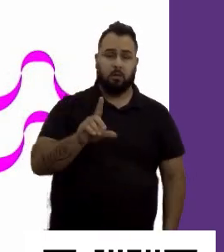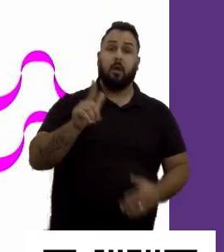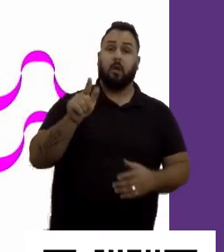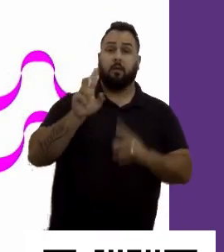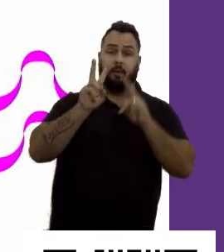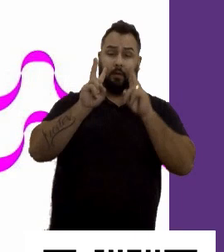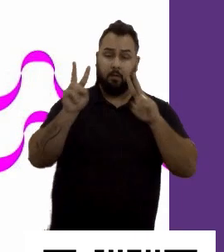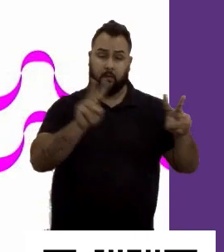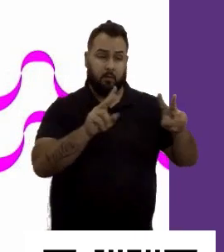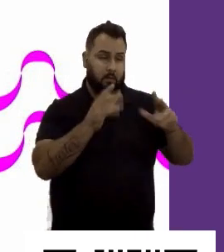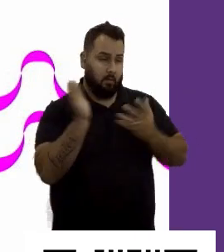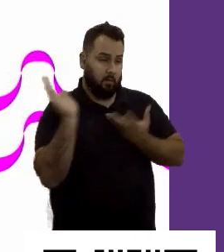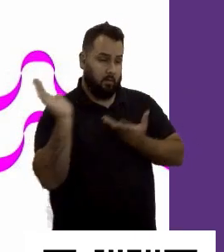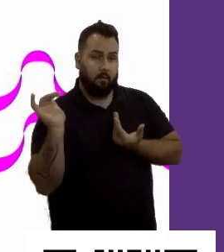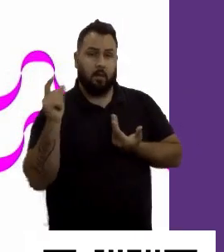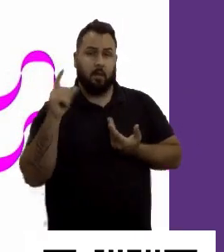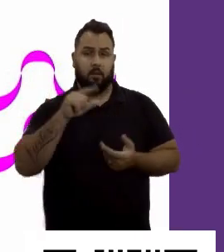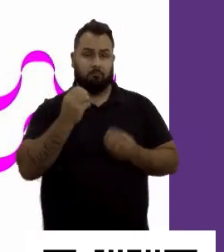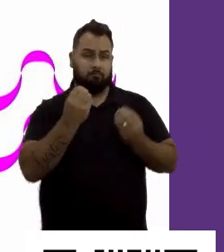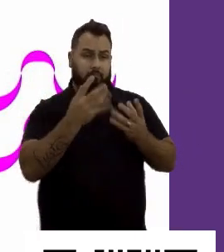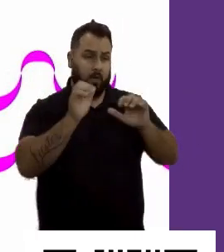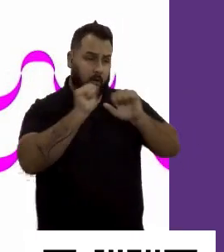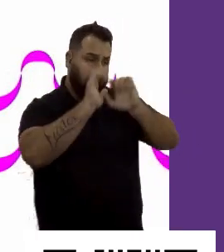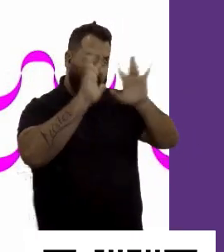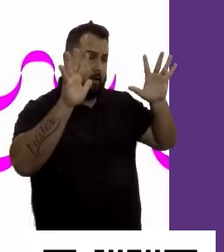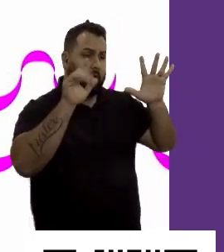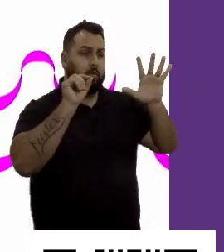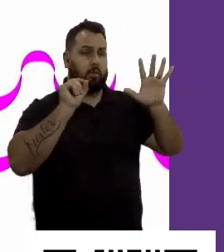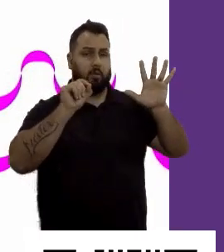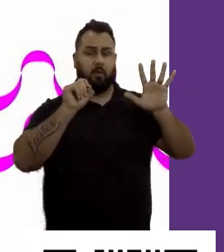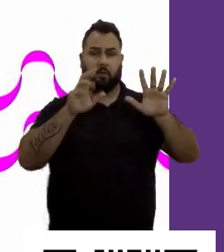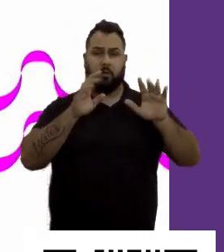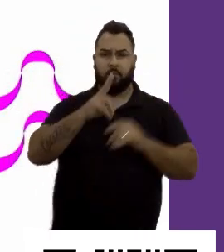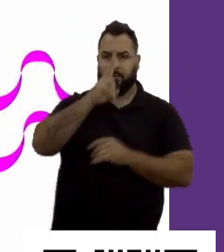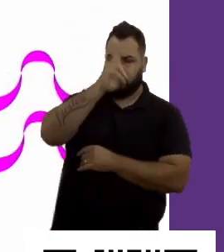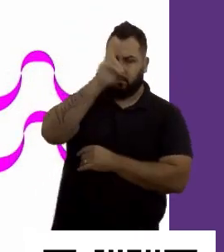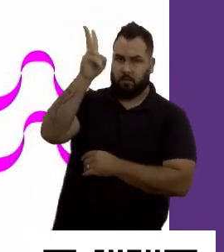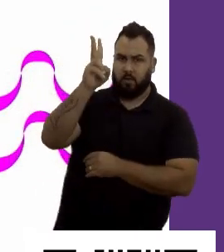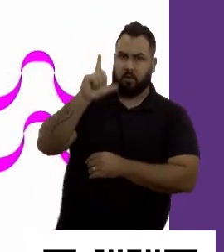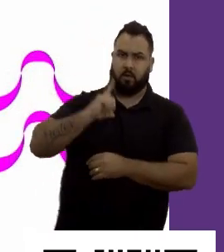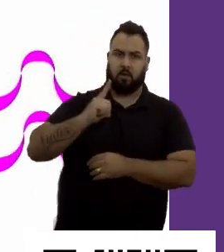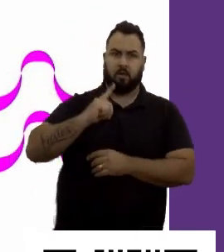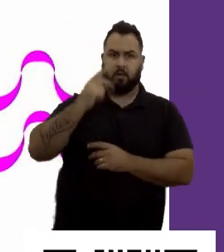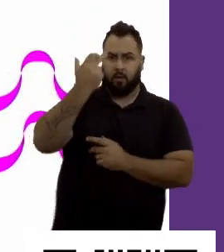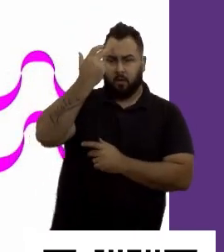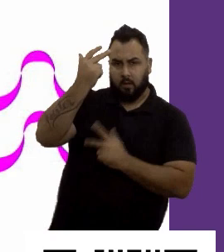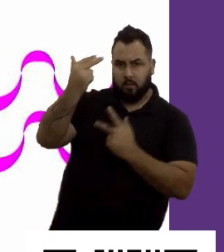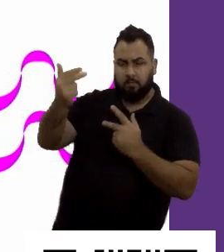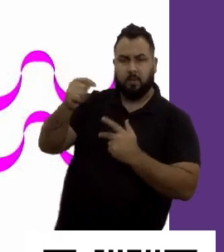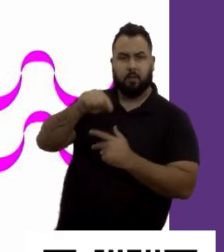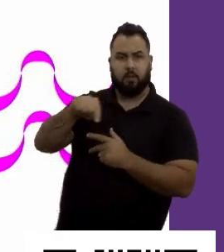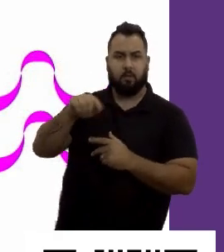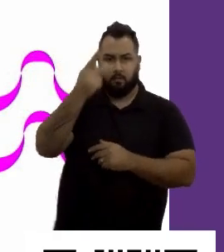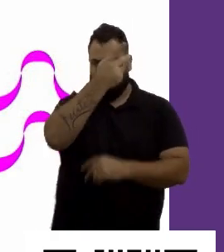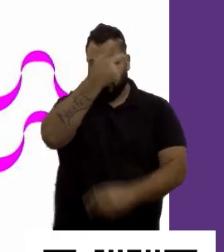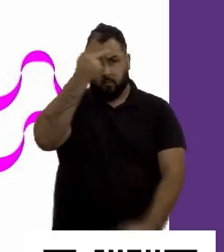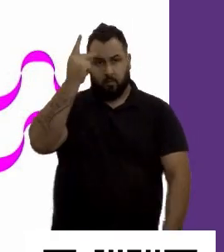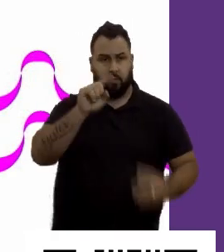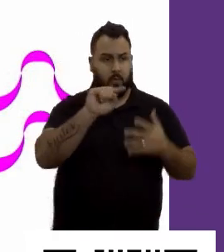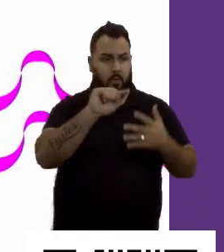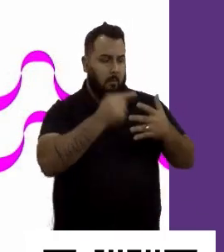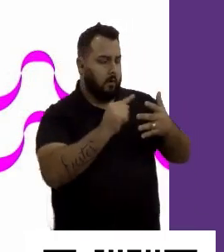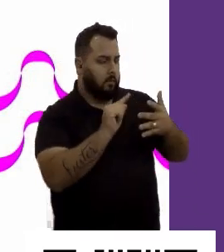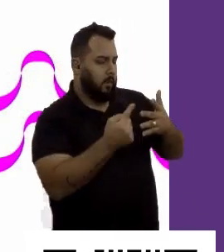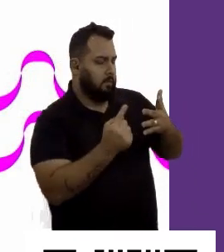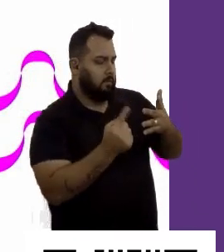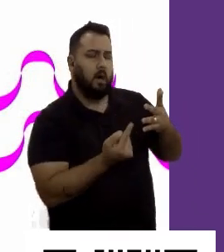jovens, dando clareza a eles sobre o que são as forças que vêm naturalmente com a pessoa e quais são os pontos que ele não traz como